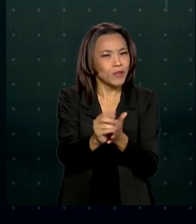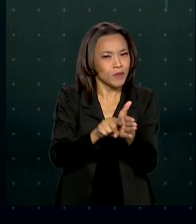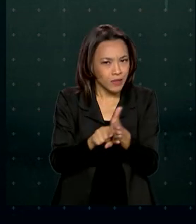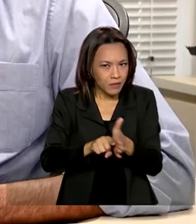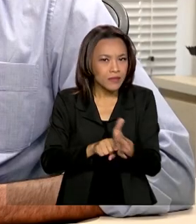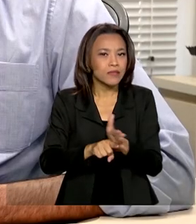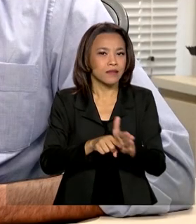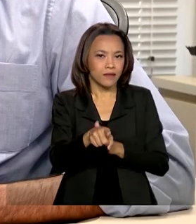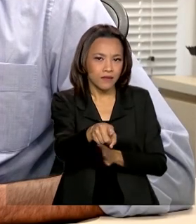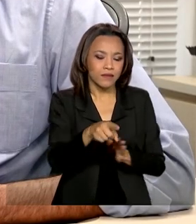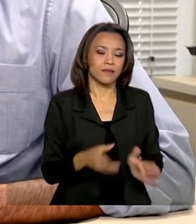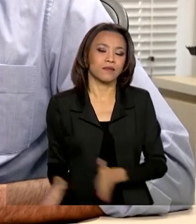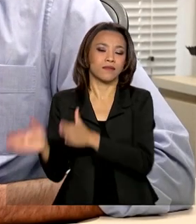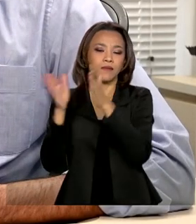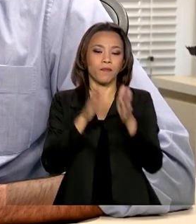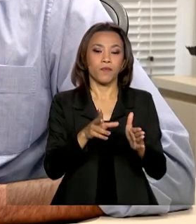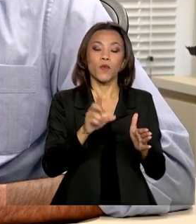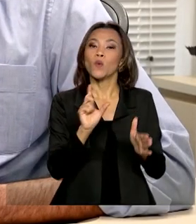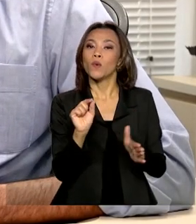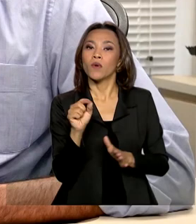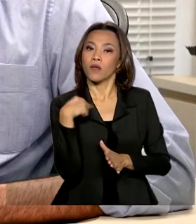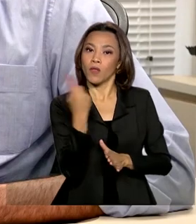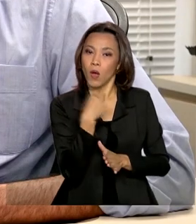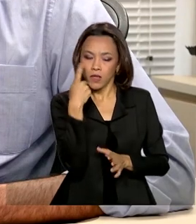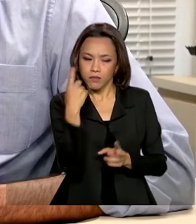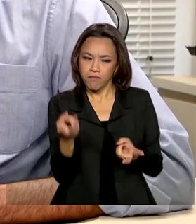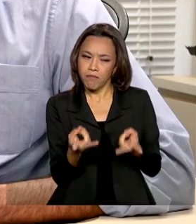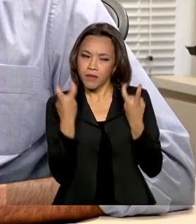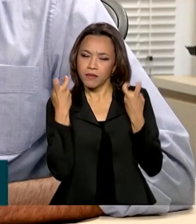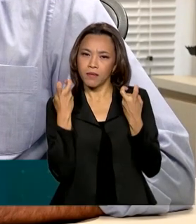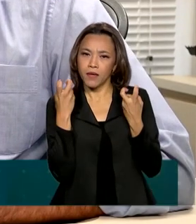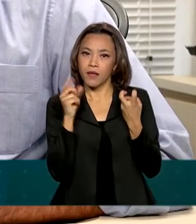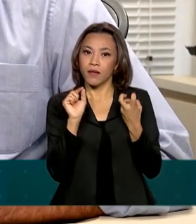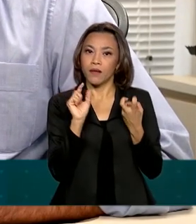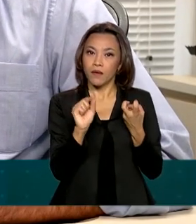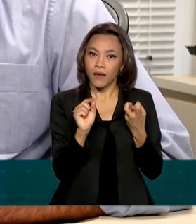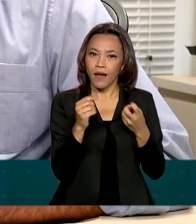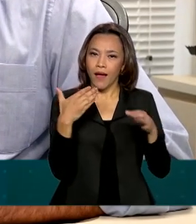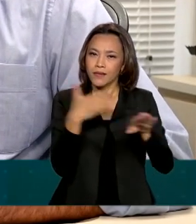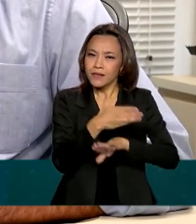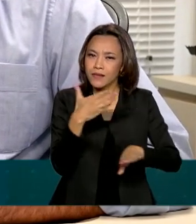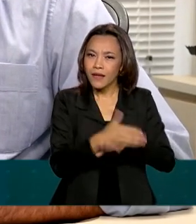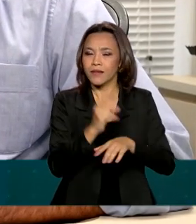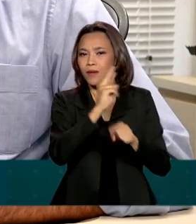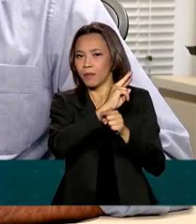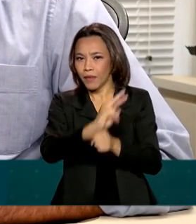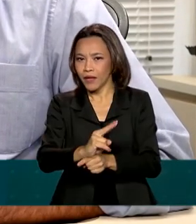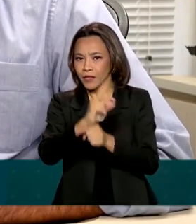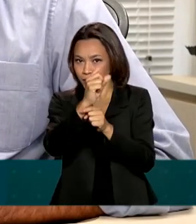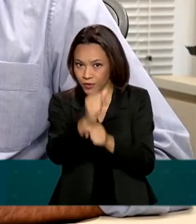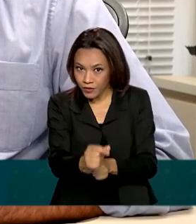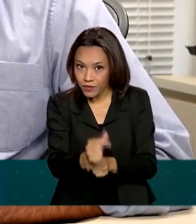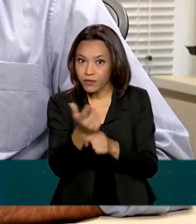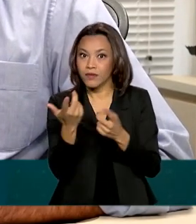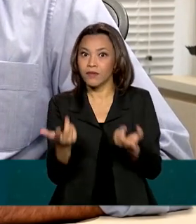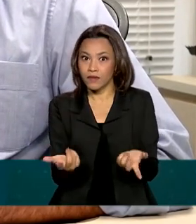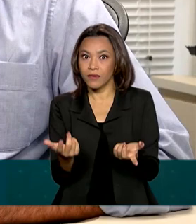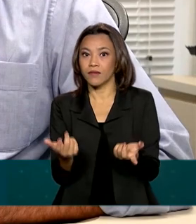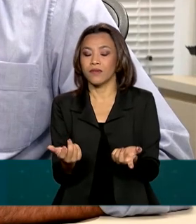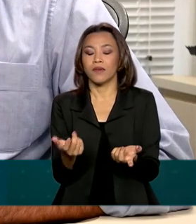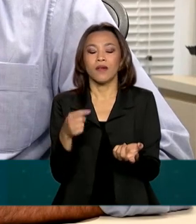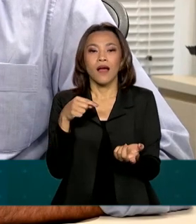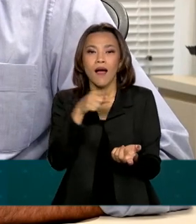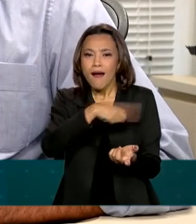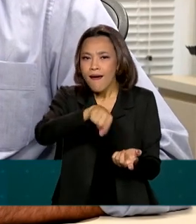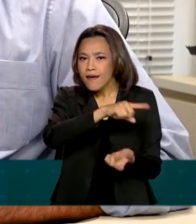realizada. O que a gente observa é que com melhores condições de acesso a crédito e a retomada da demanda, as empresas